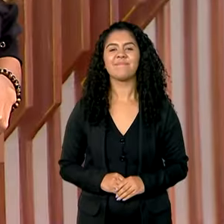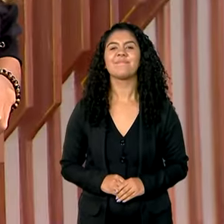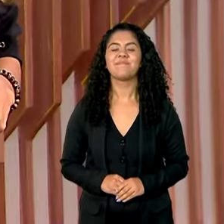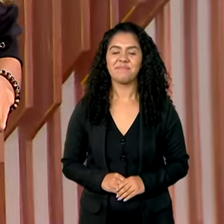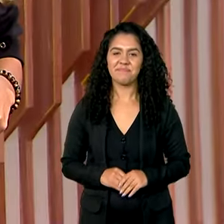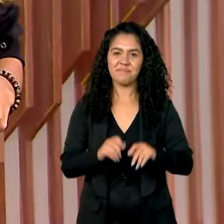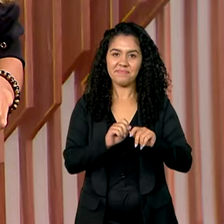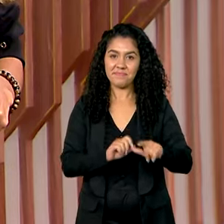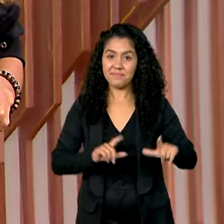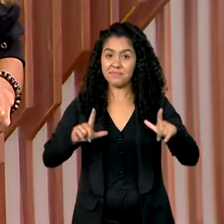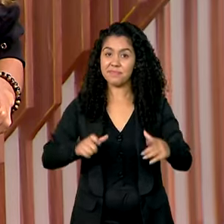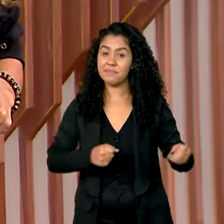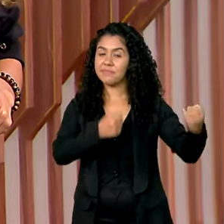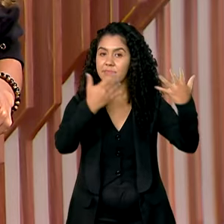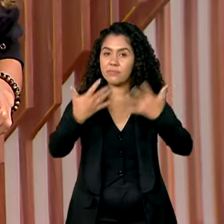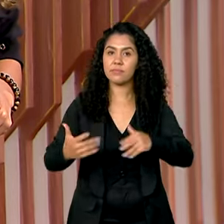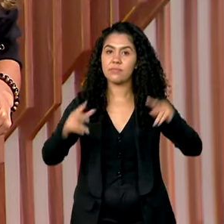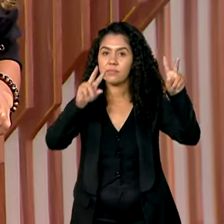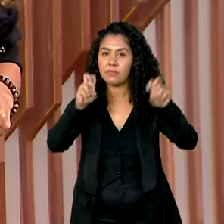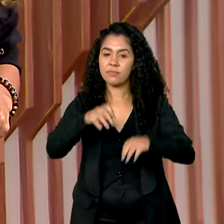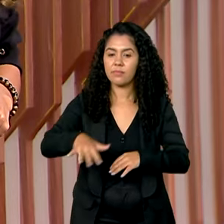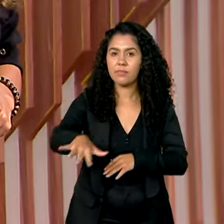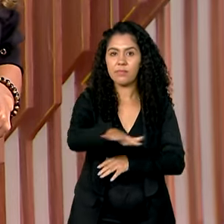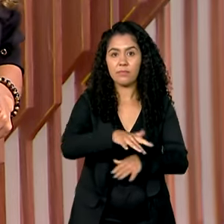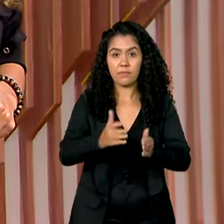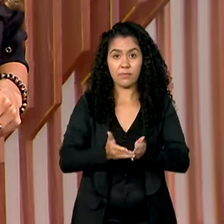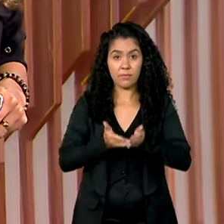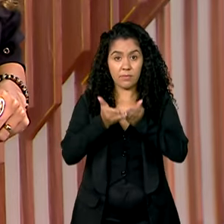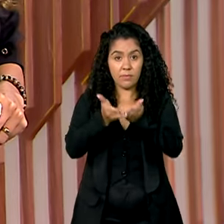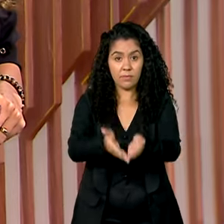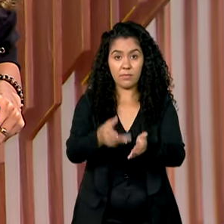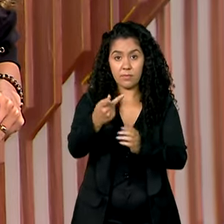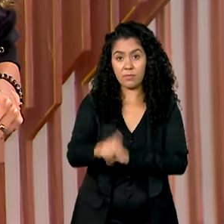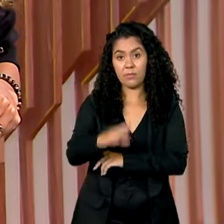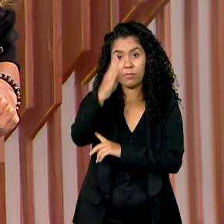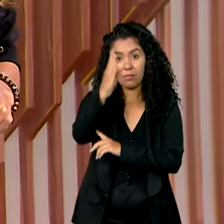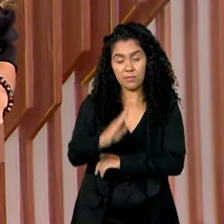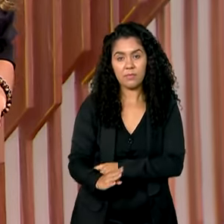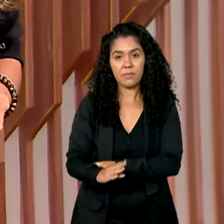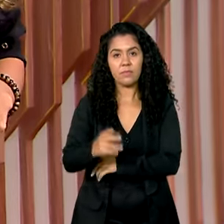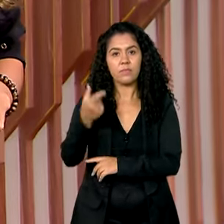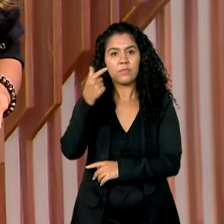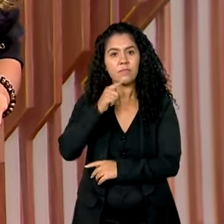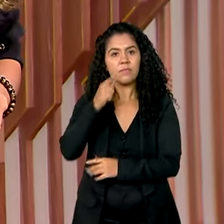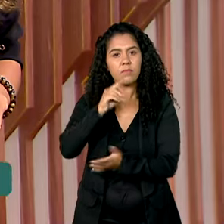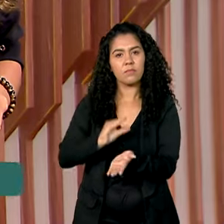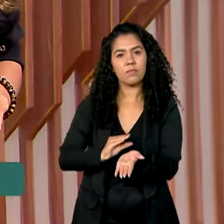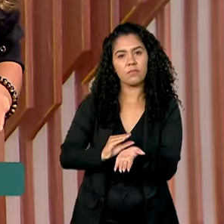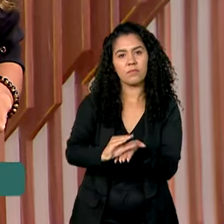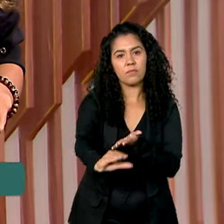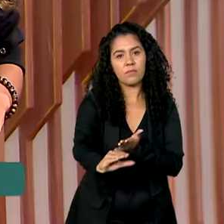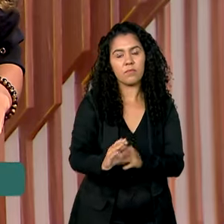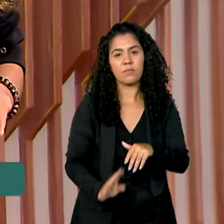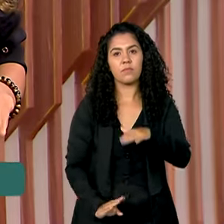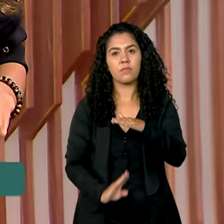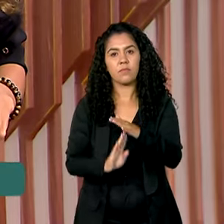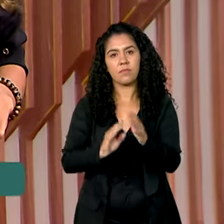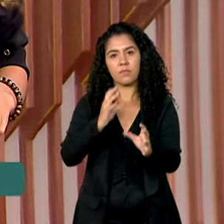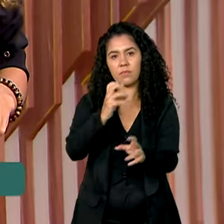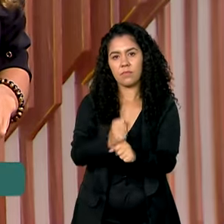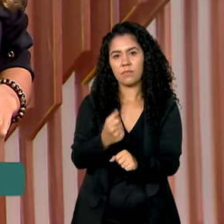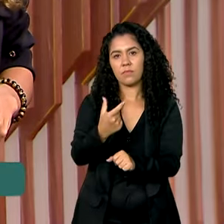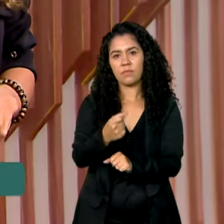Estamos de volta, vamos falar do setor portuário brasileiro que vai receber a até 2026, investimentos de 20